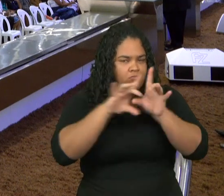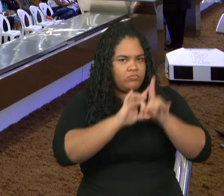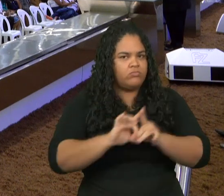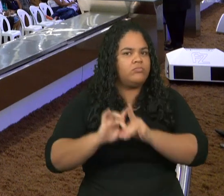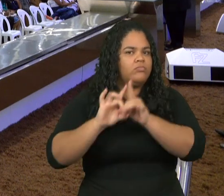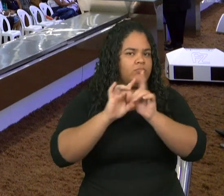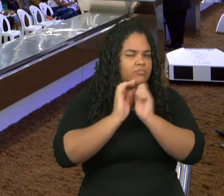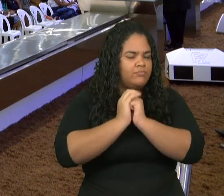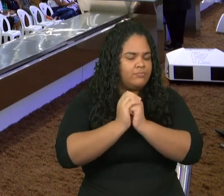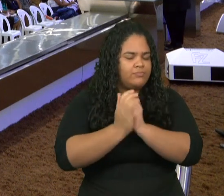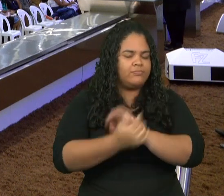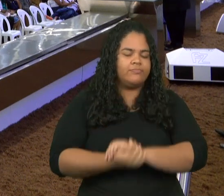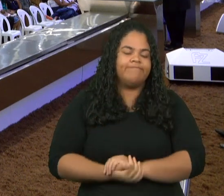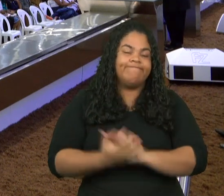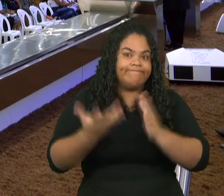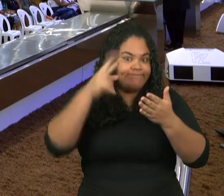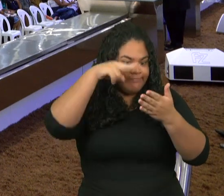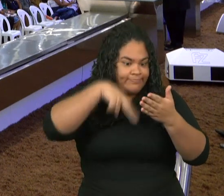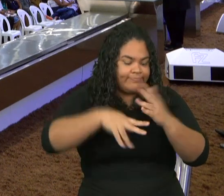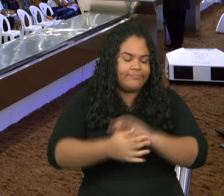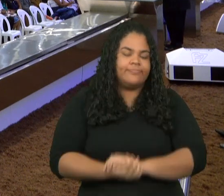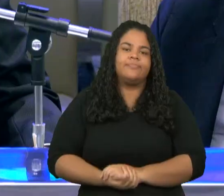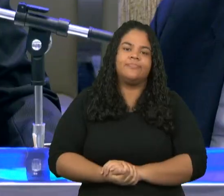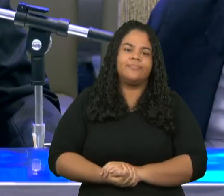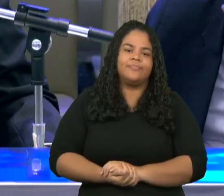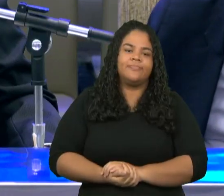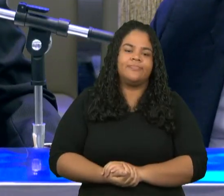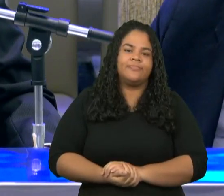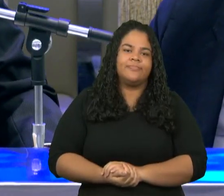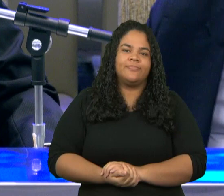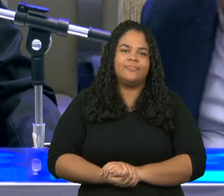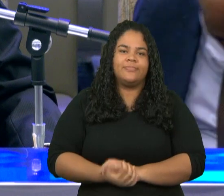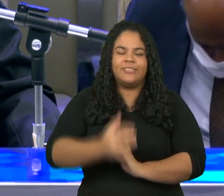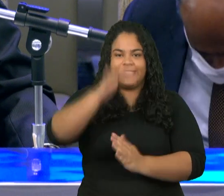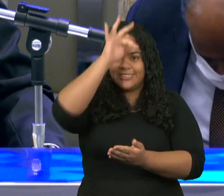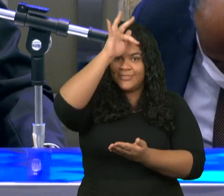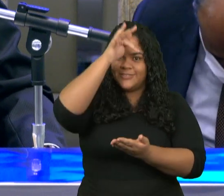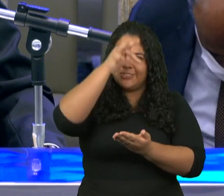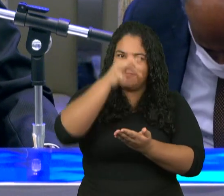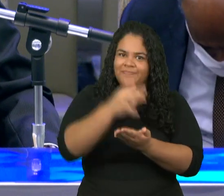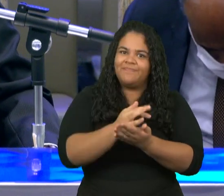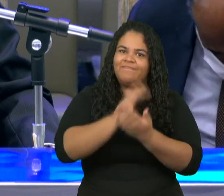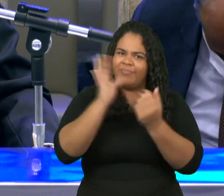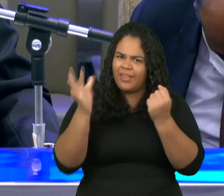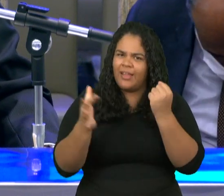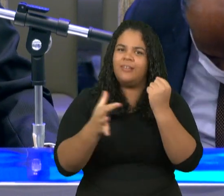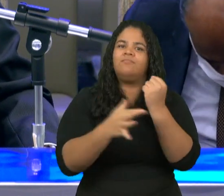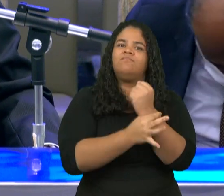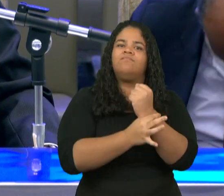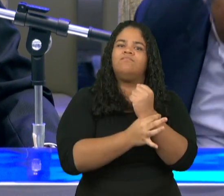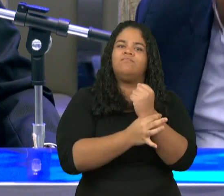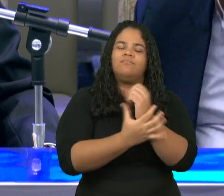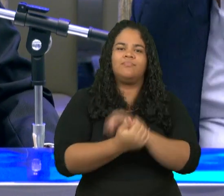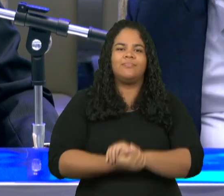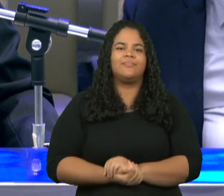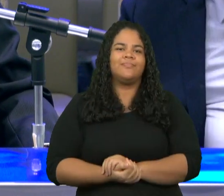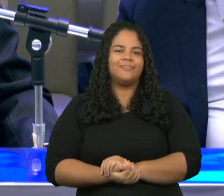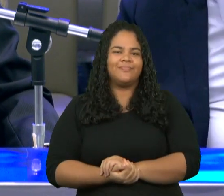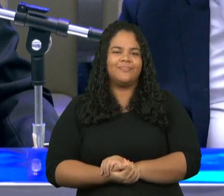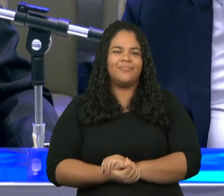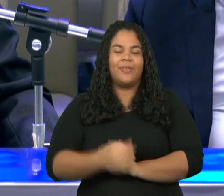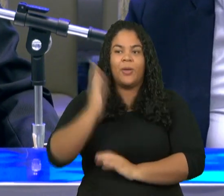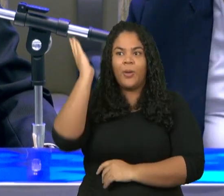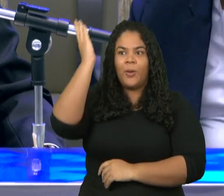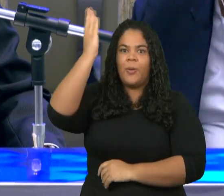Ora, a fé é o firme fundamento das coisas que se esperam e a prova